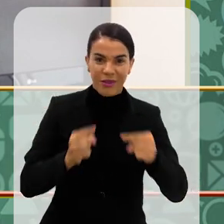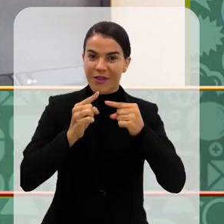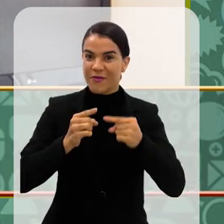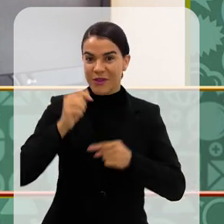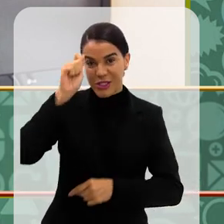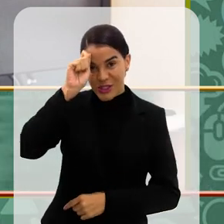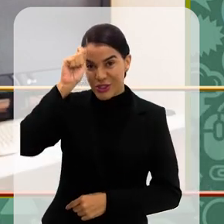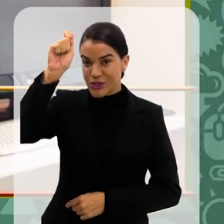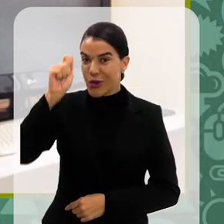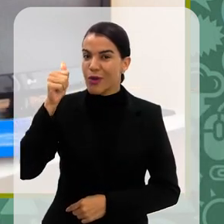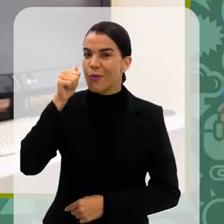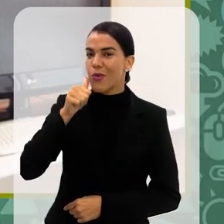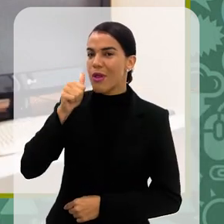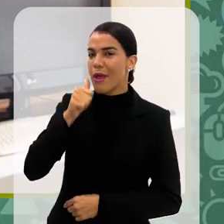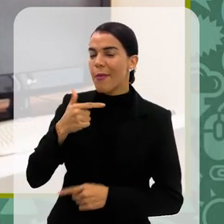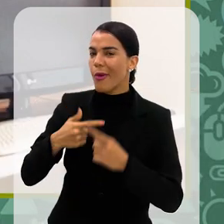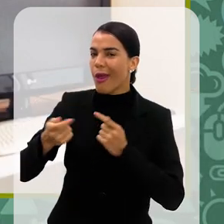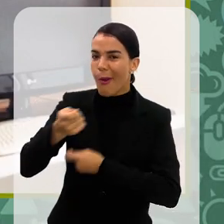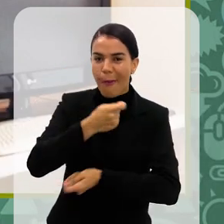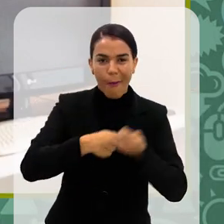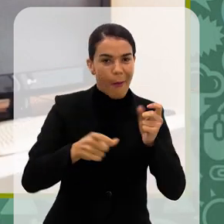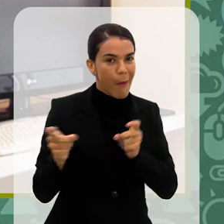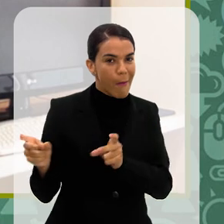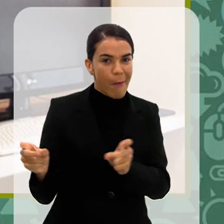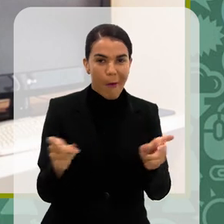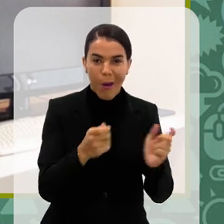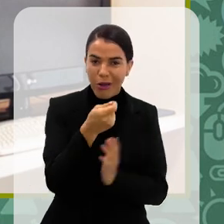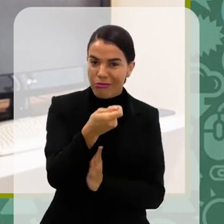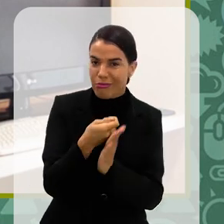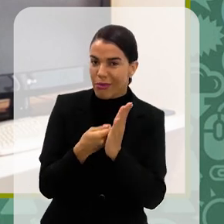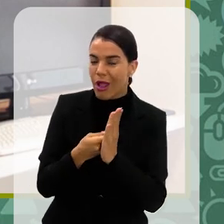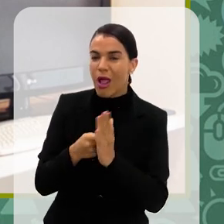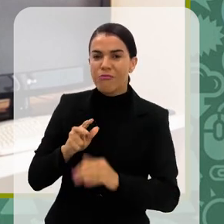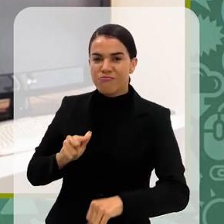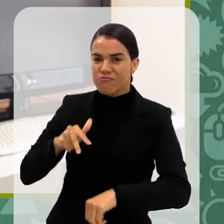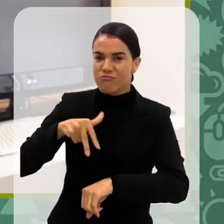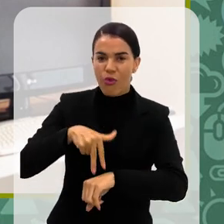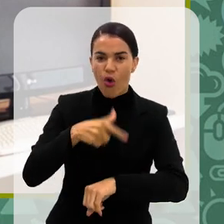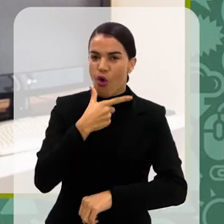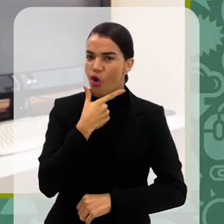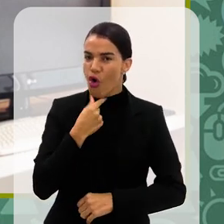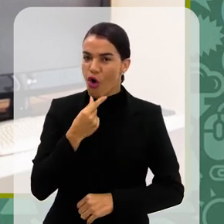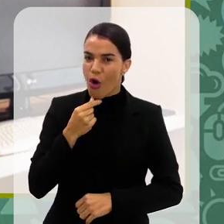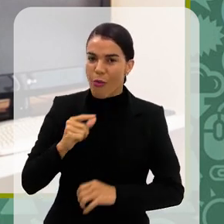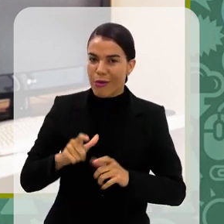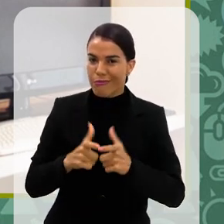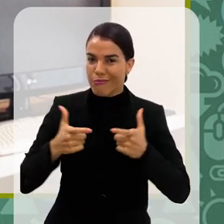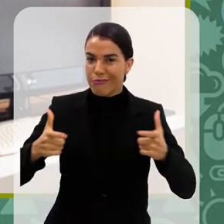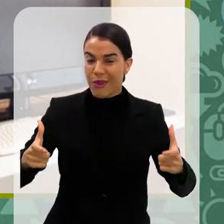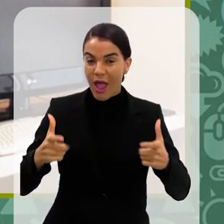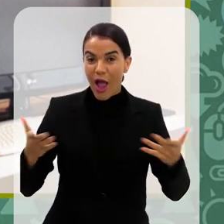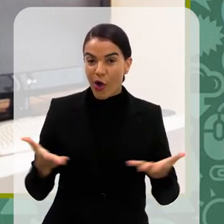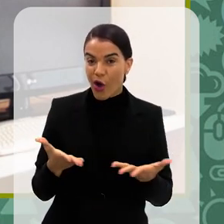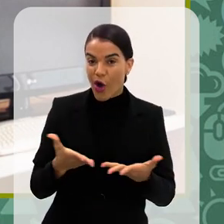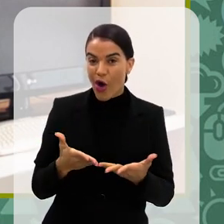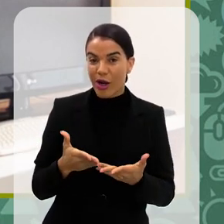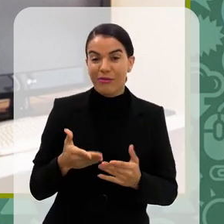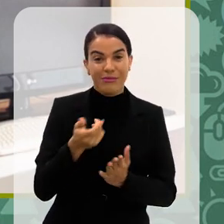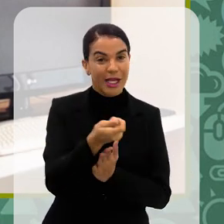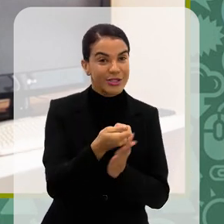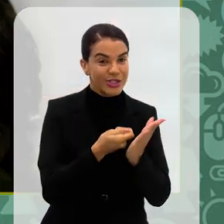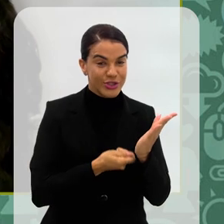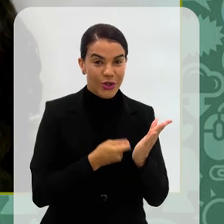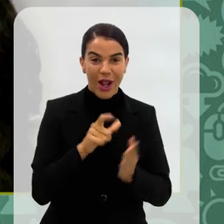escritoras mulheres, já que o mercado editorial ainda é dominado por autores masculinos. Eu estou recebendo hoje as